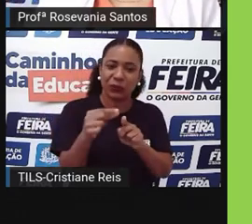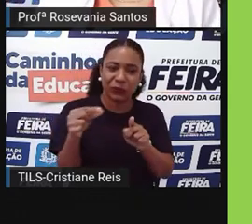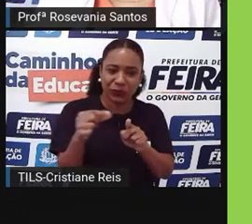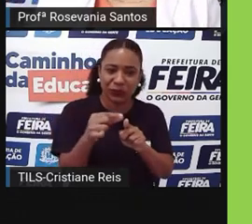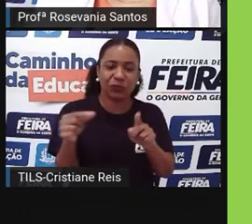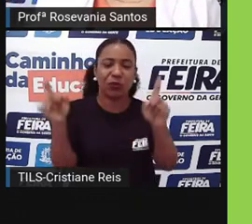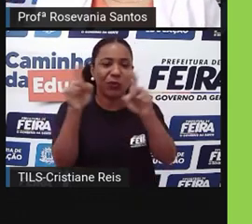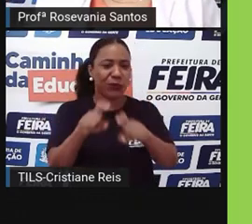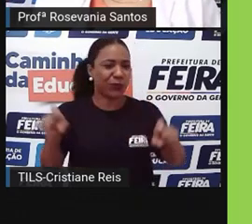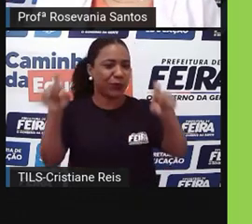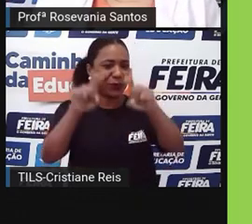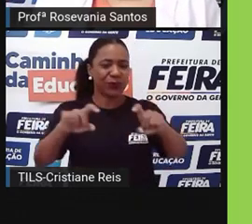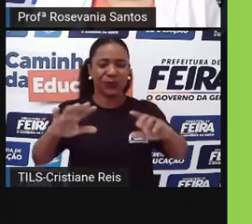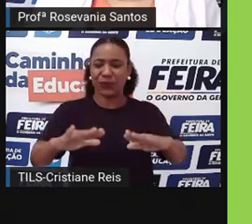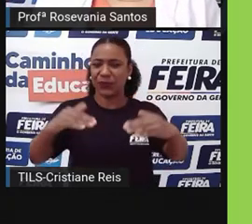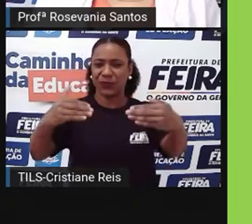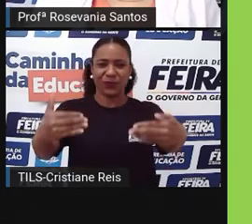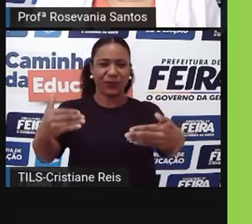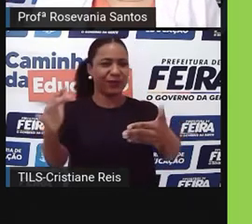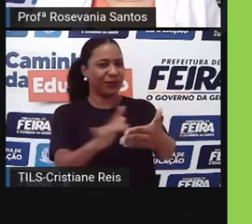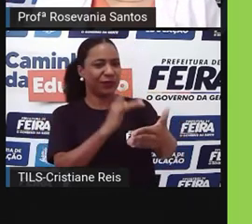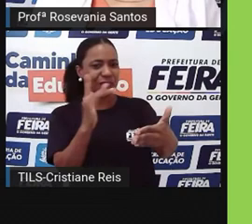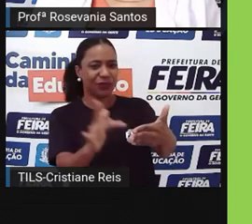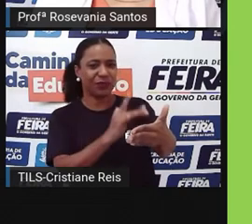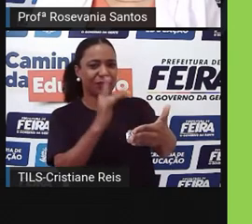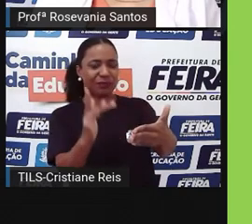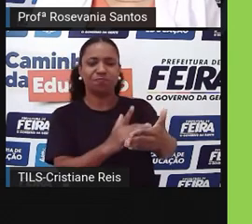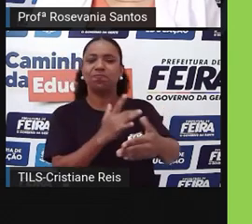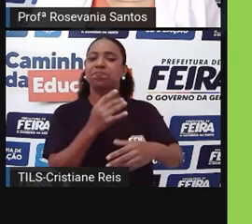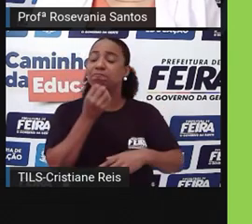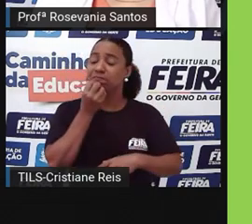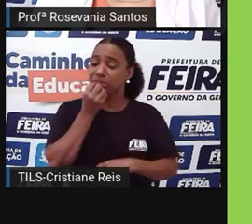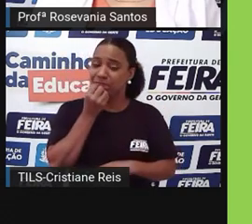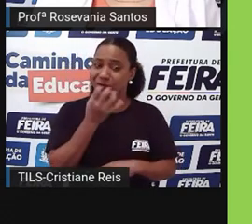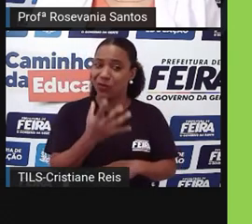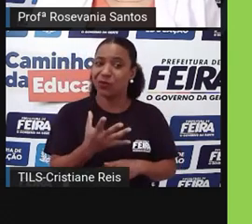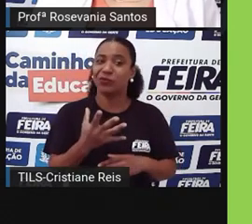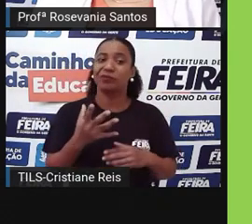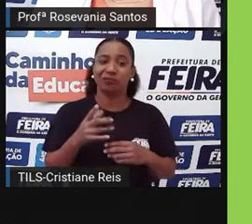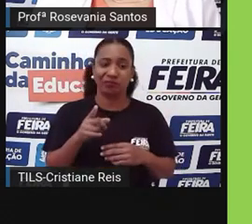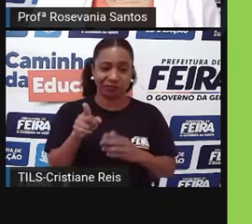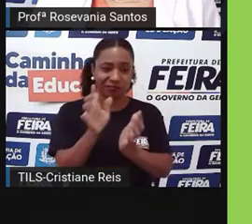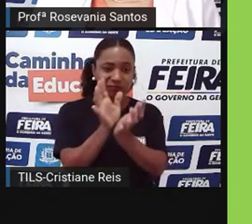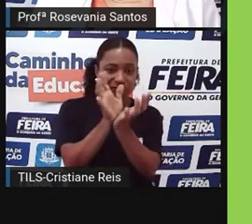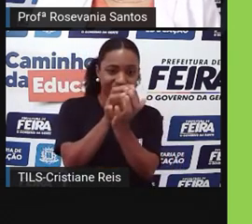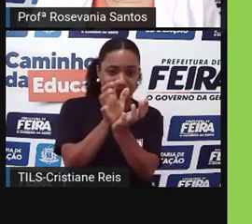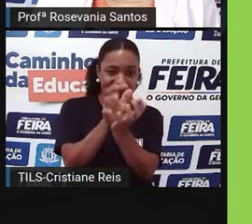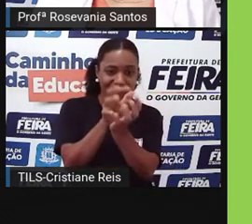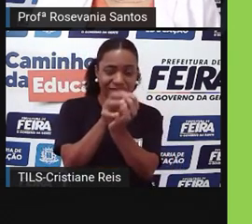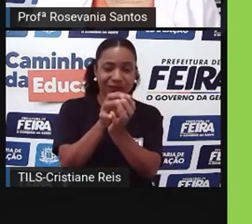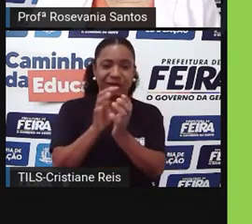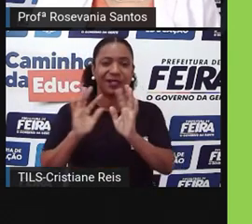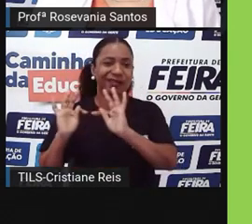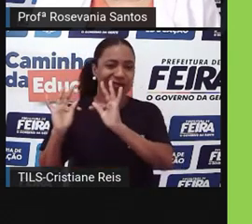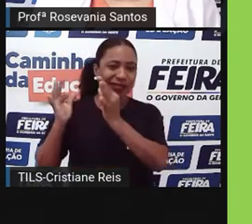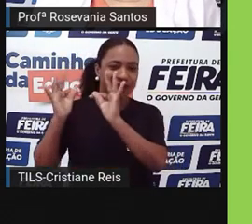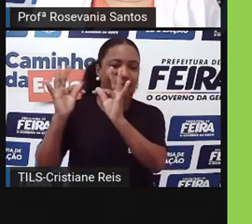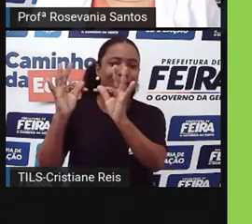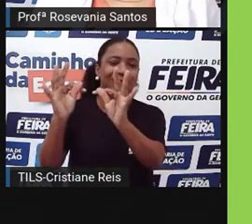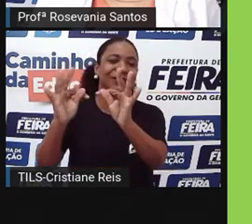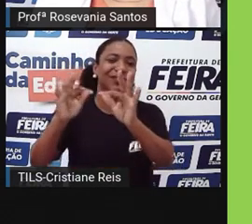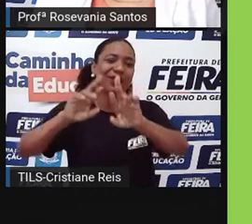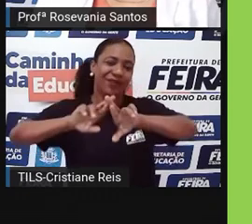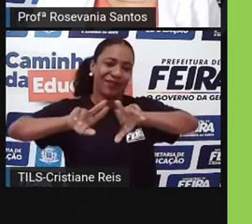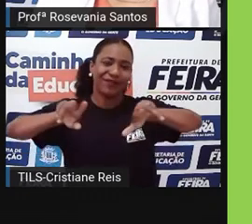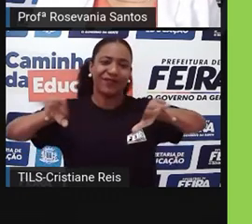computadores, de tudo aí, gente, ele é muito, muito concentrado, assim, essa parte, né, tecnológica, e